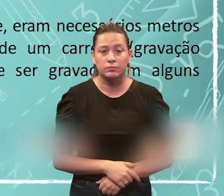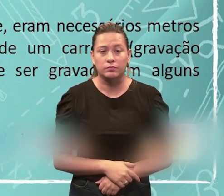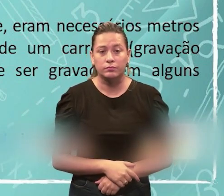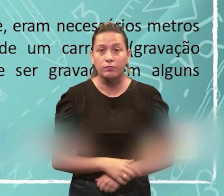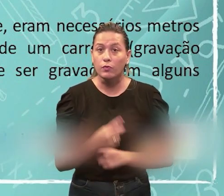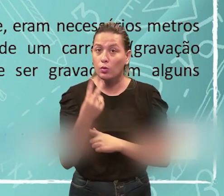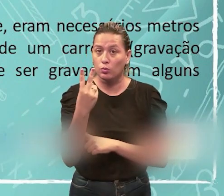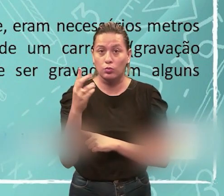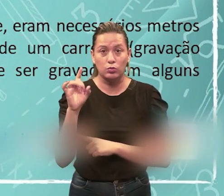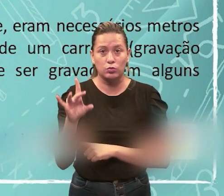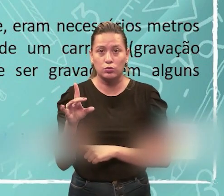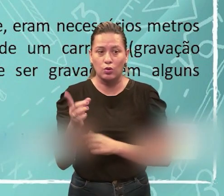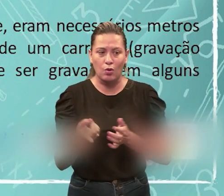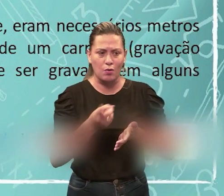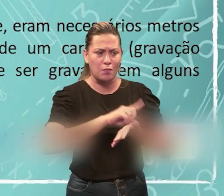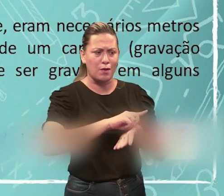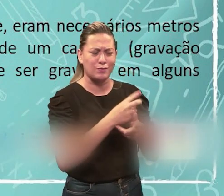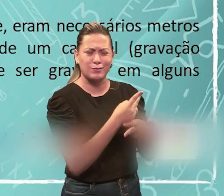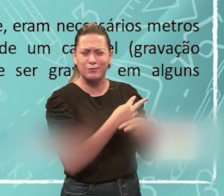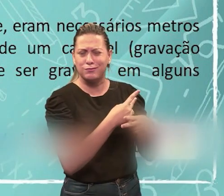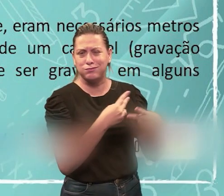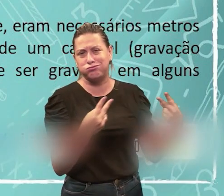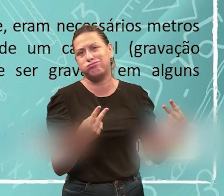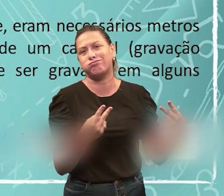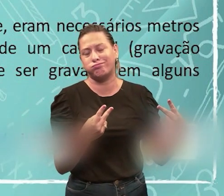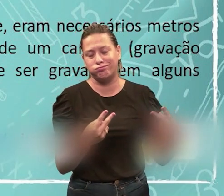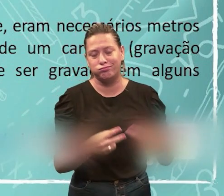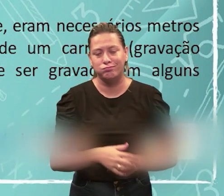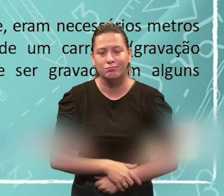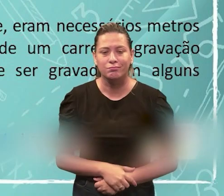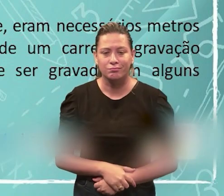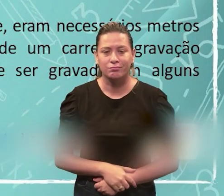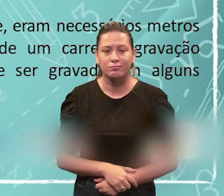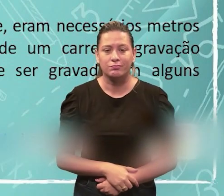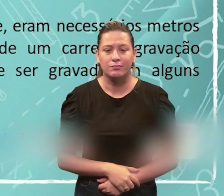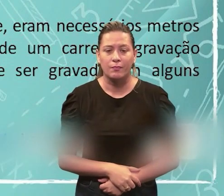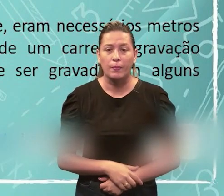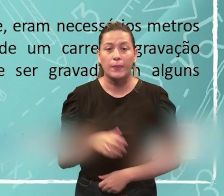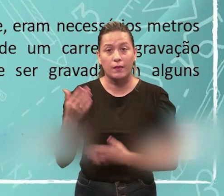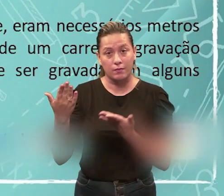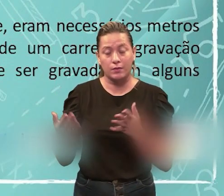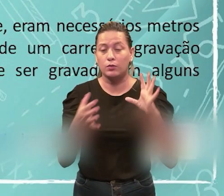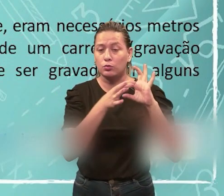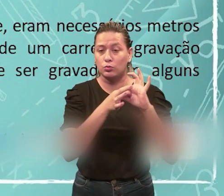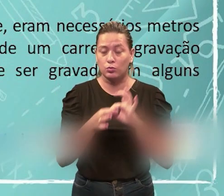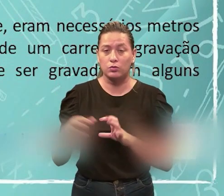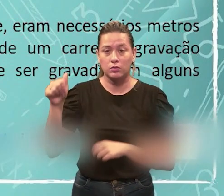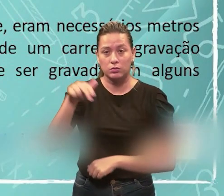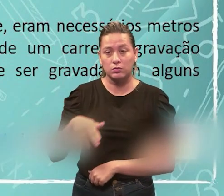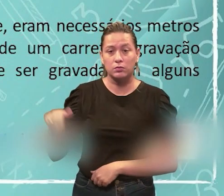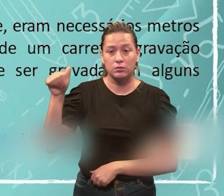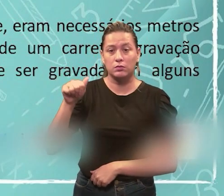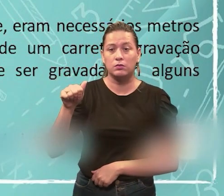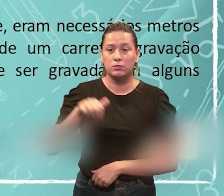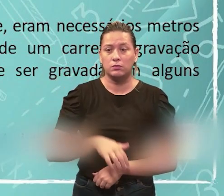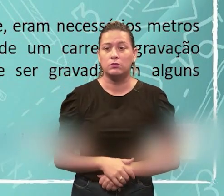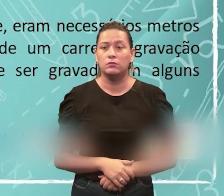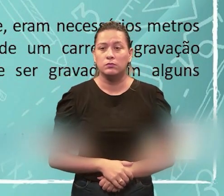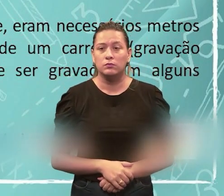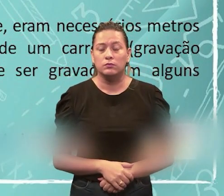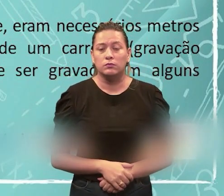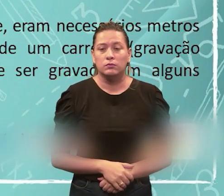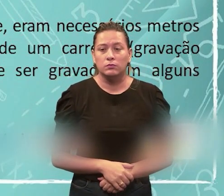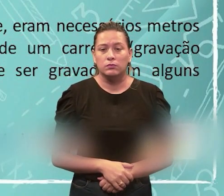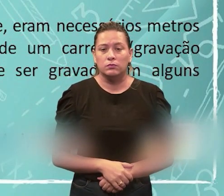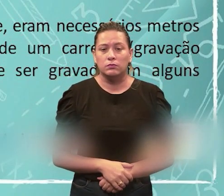Somente dois, lá existiam vários, infinitos, né? Assim, no mundo analógico, o sinal elétrico pode variar sua tensão entre